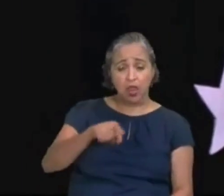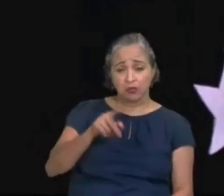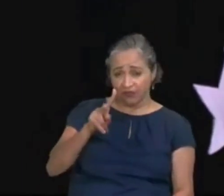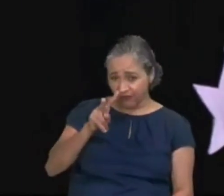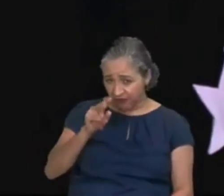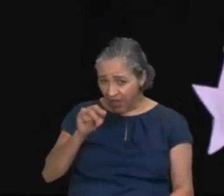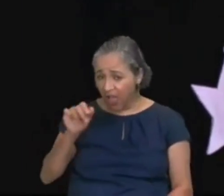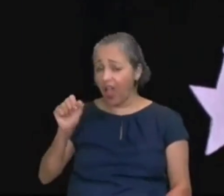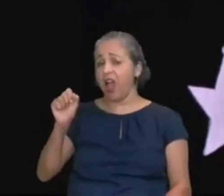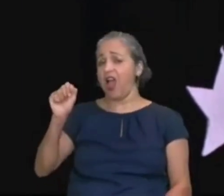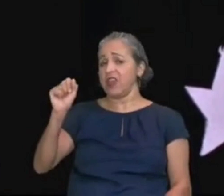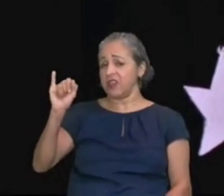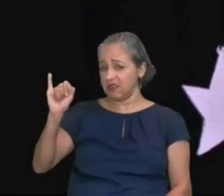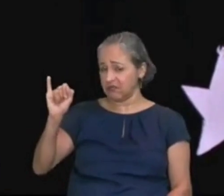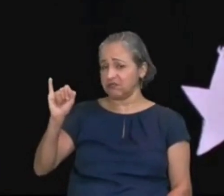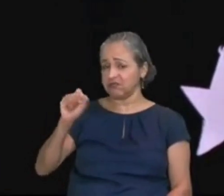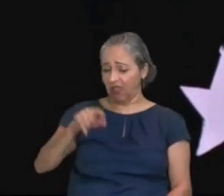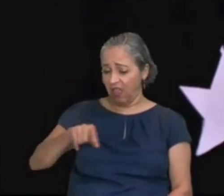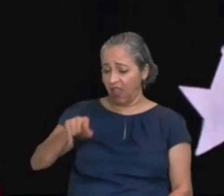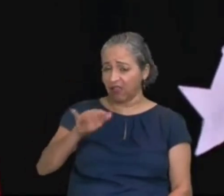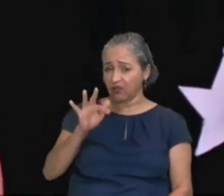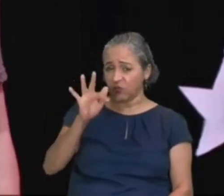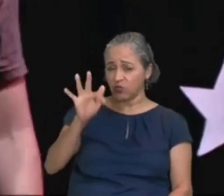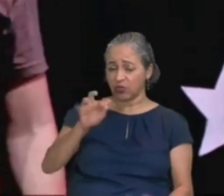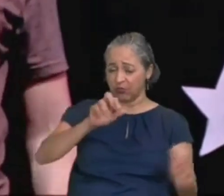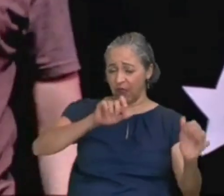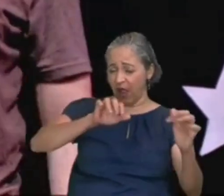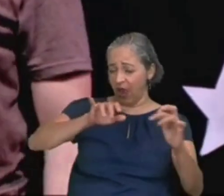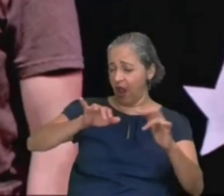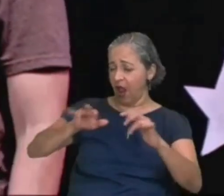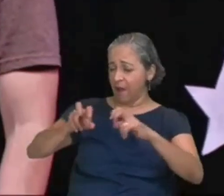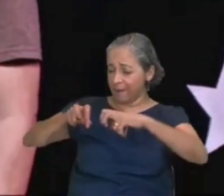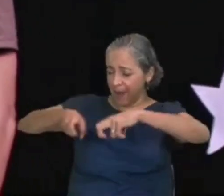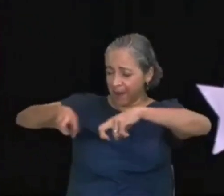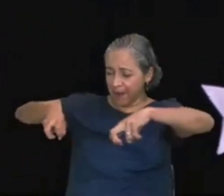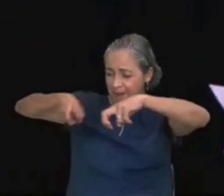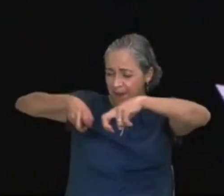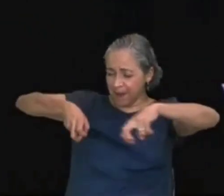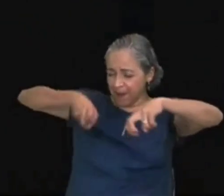diz, diante de mim, todo o joelho, dobrará,